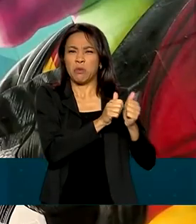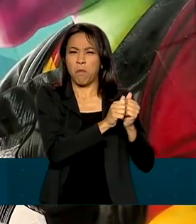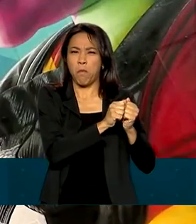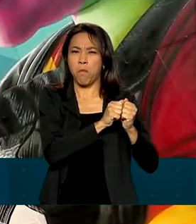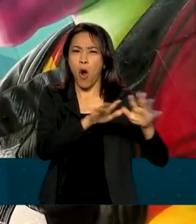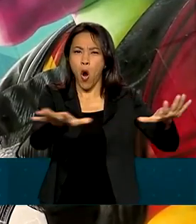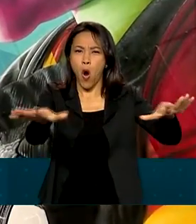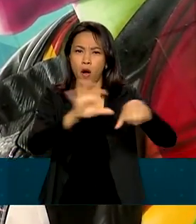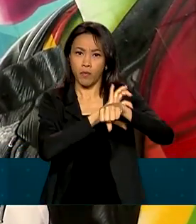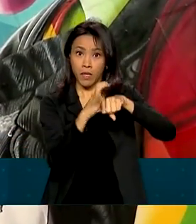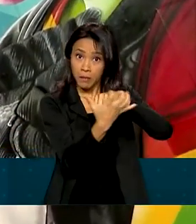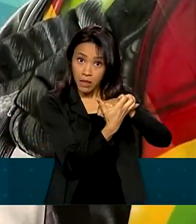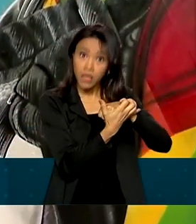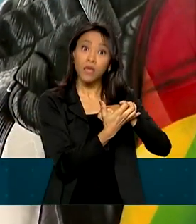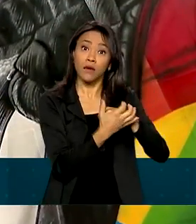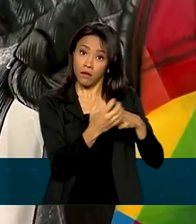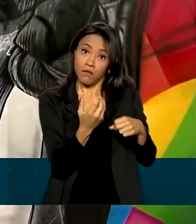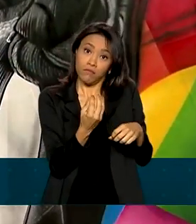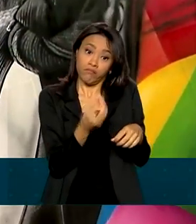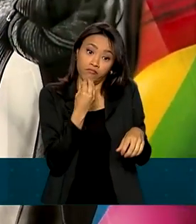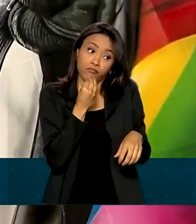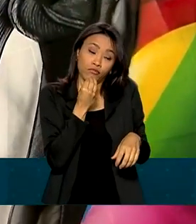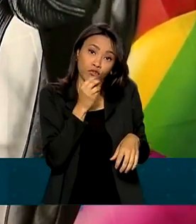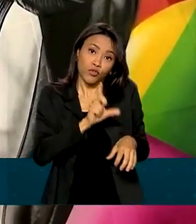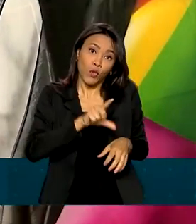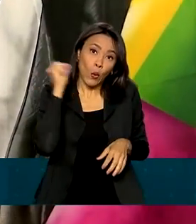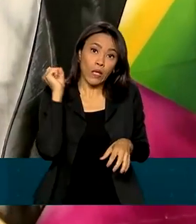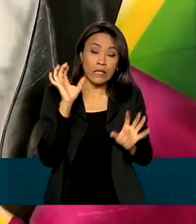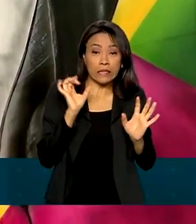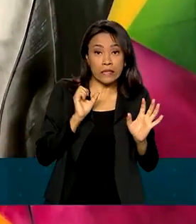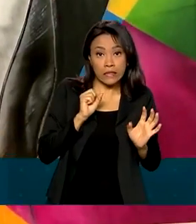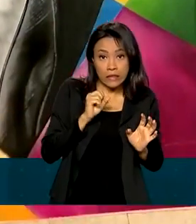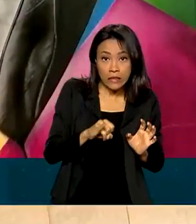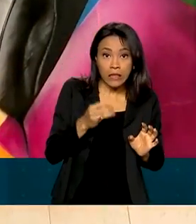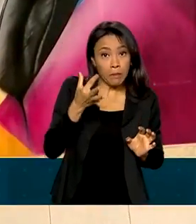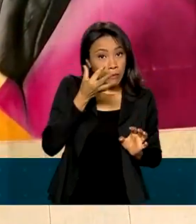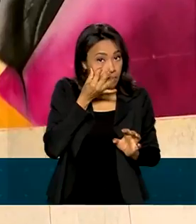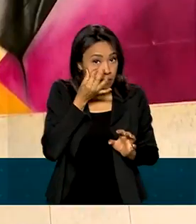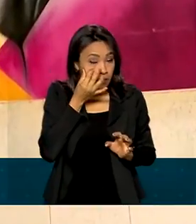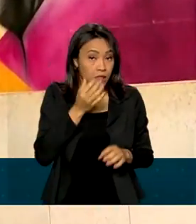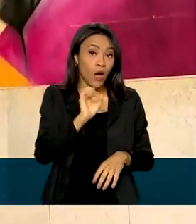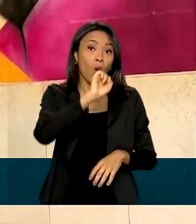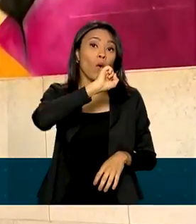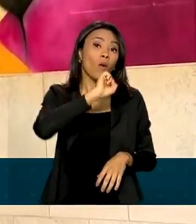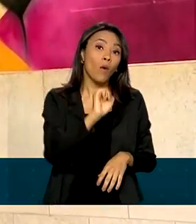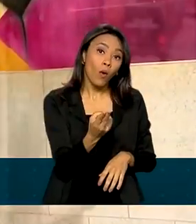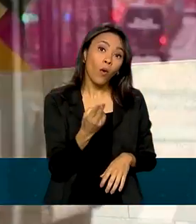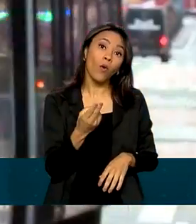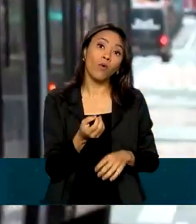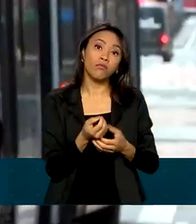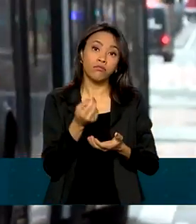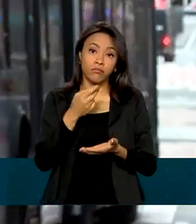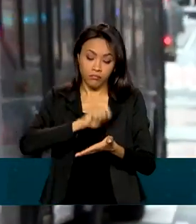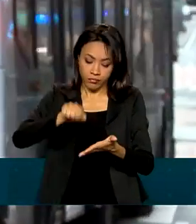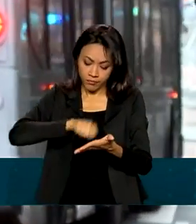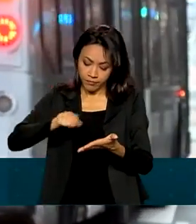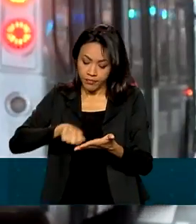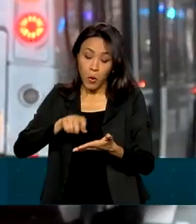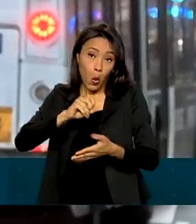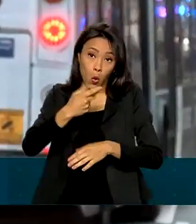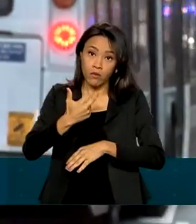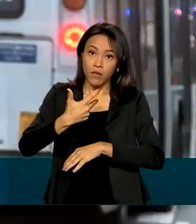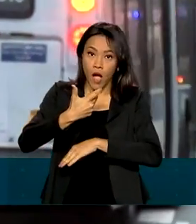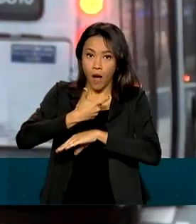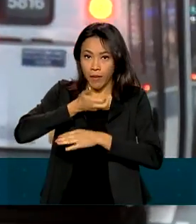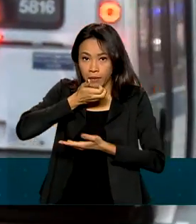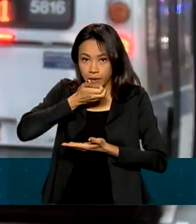passado, governantes puderam escolher se participariam de forma presencial ou se enviariam uma mensagem gravada. Na